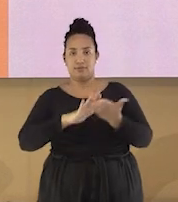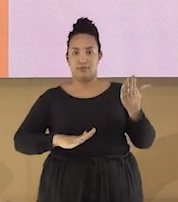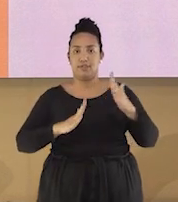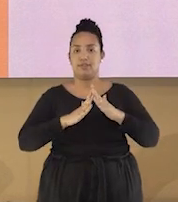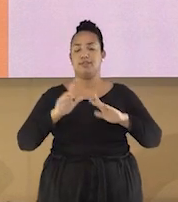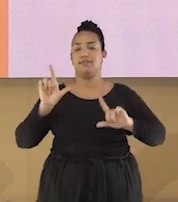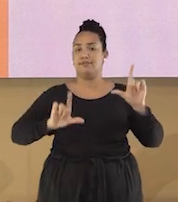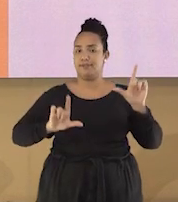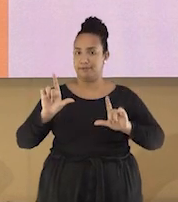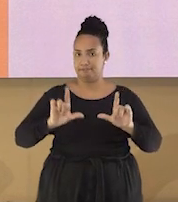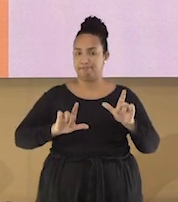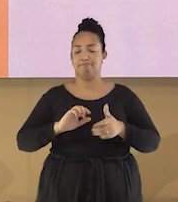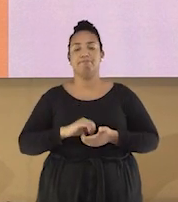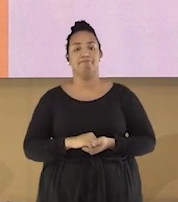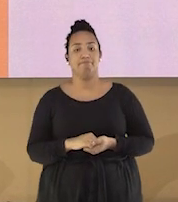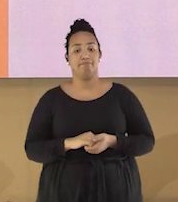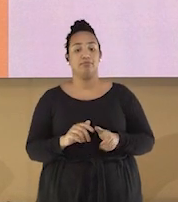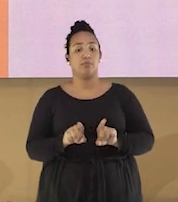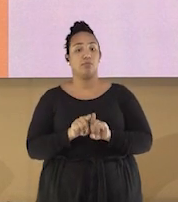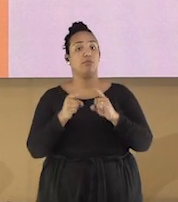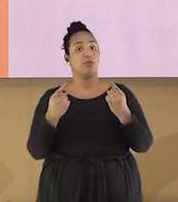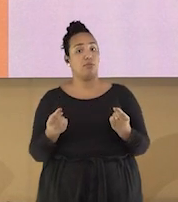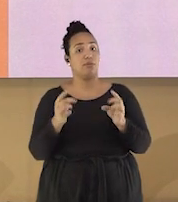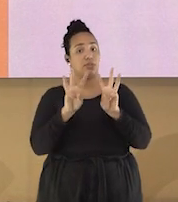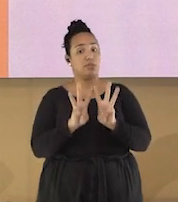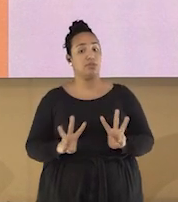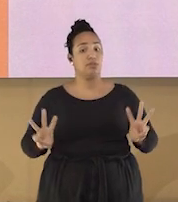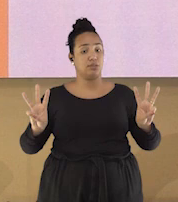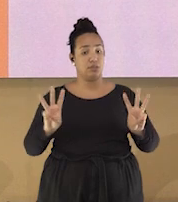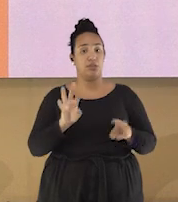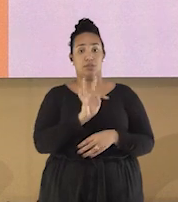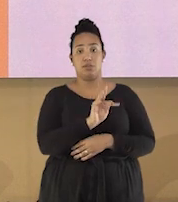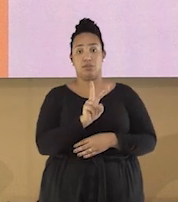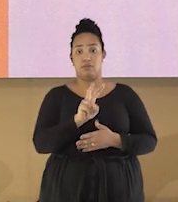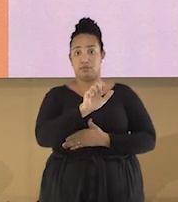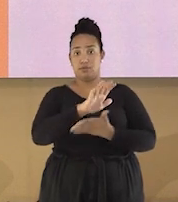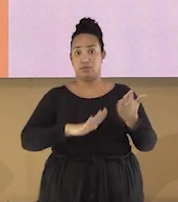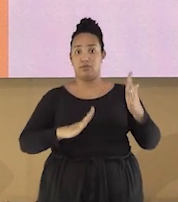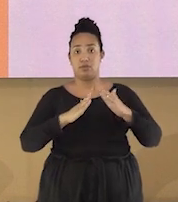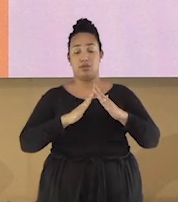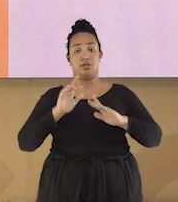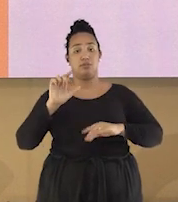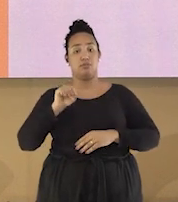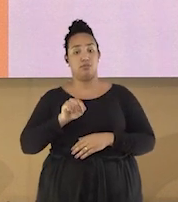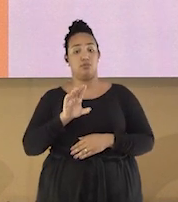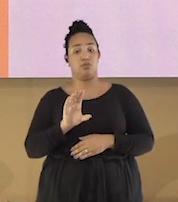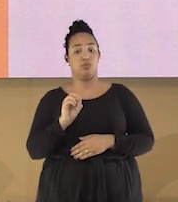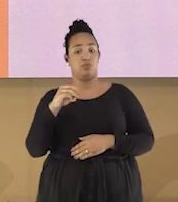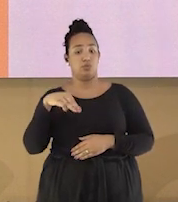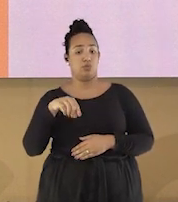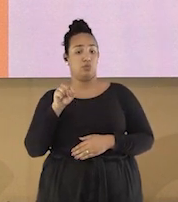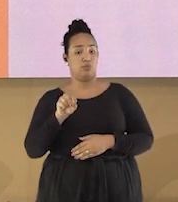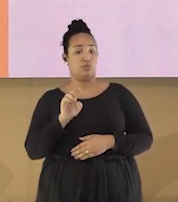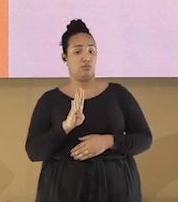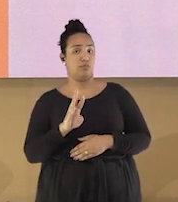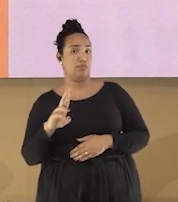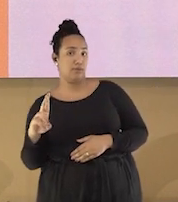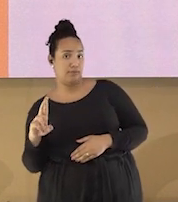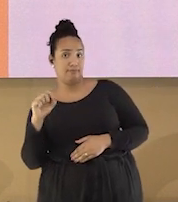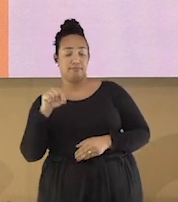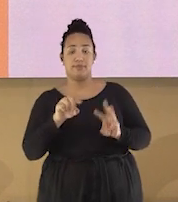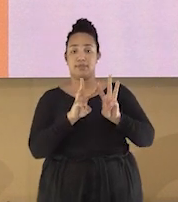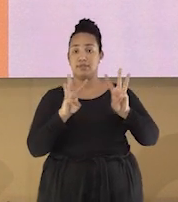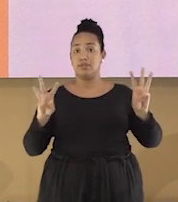arroba dever em casa na TV. E acesse também o nosso site, tvdeveremcasa.com.br. Lá você confere